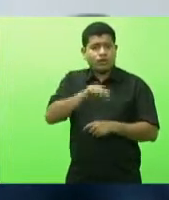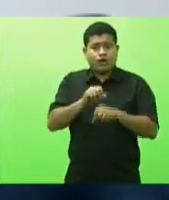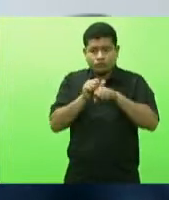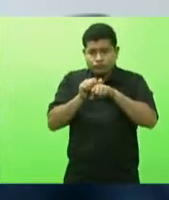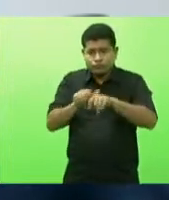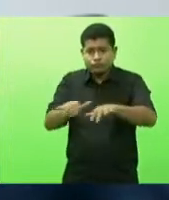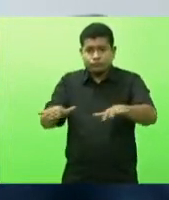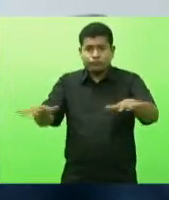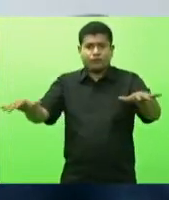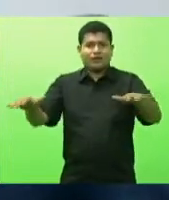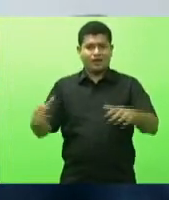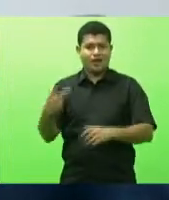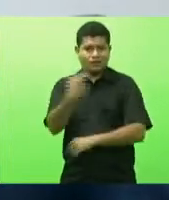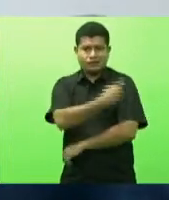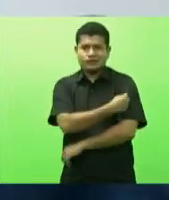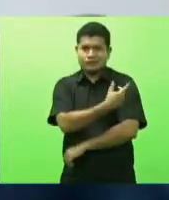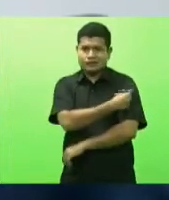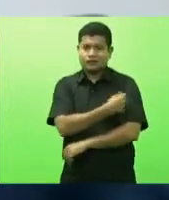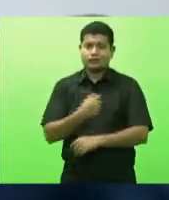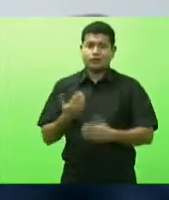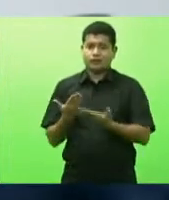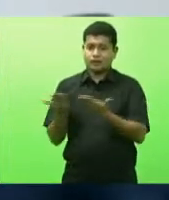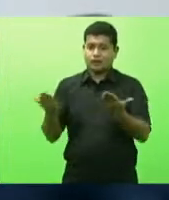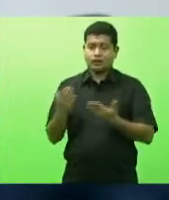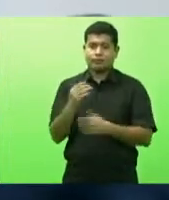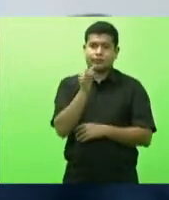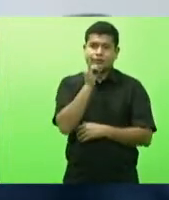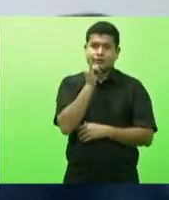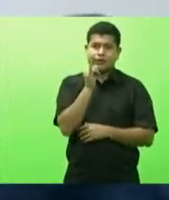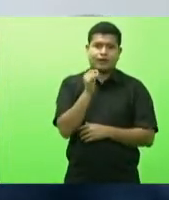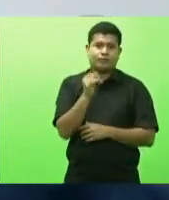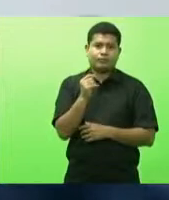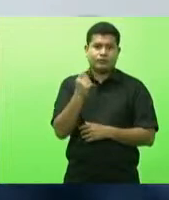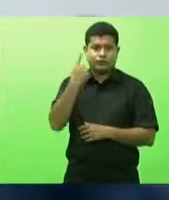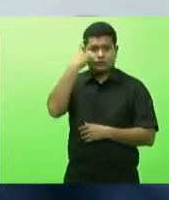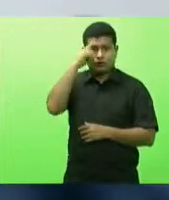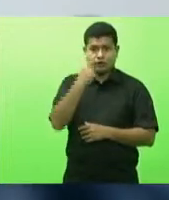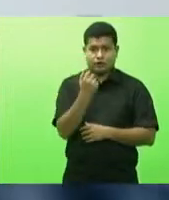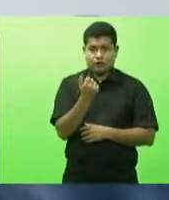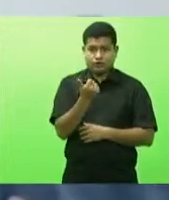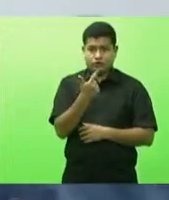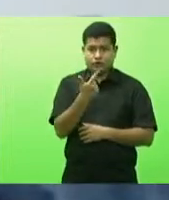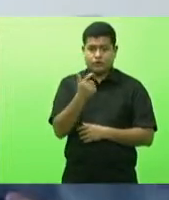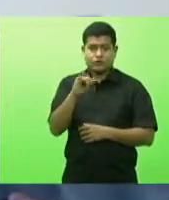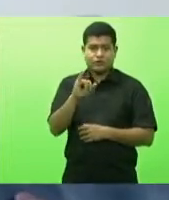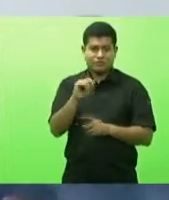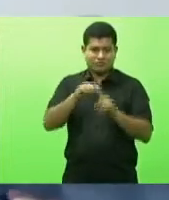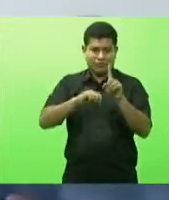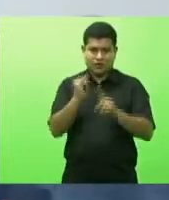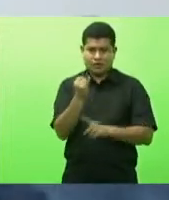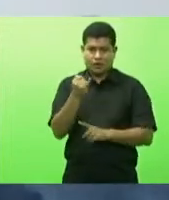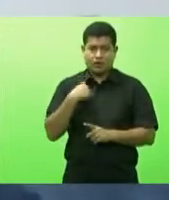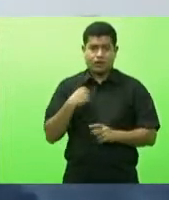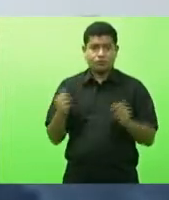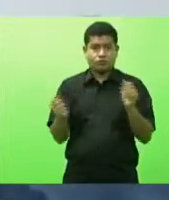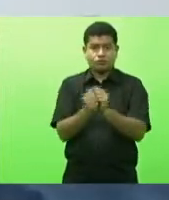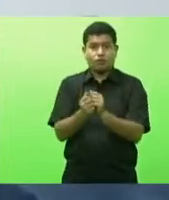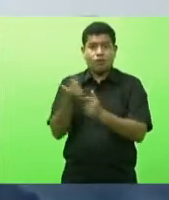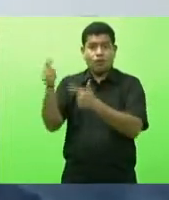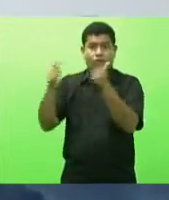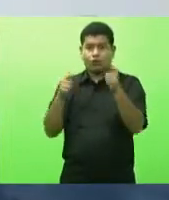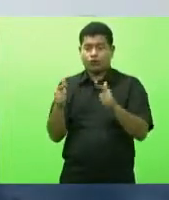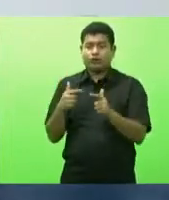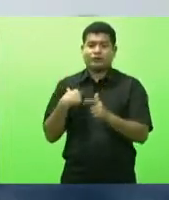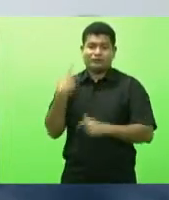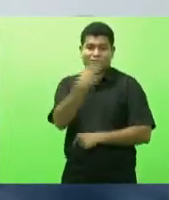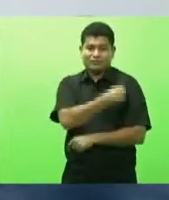exemplo da coronavac lá do dia 18 de janeiro ela foi destruída junto com outras que chegaram e sempre que há possibilidade há uma